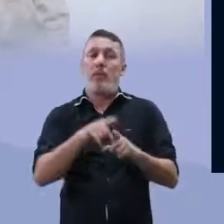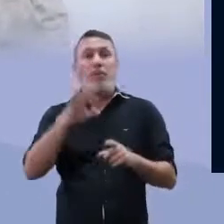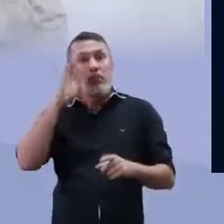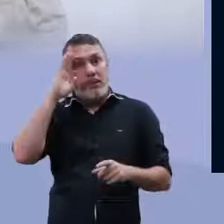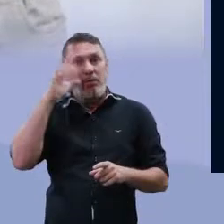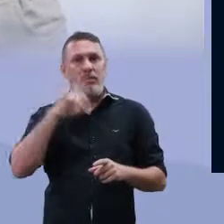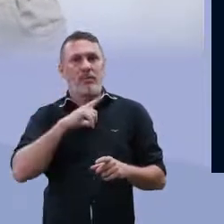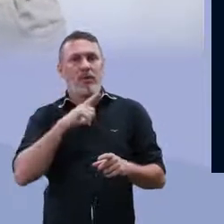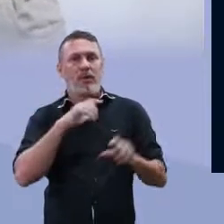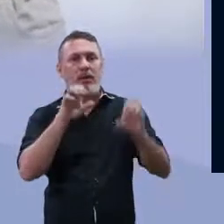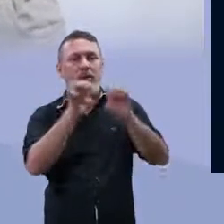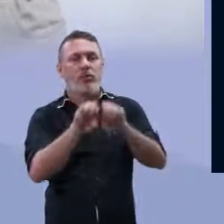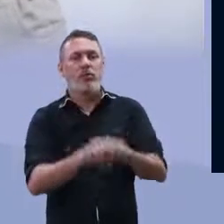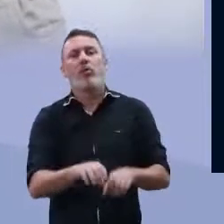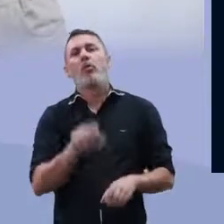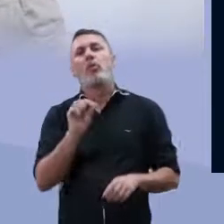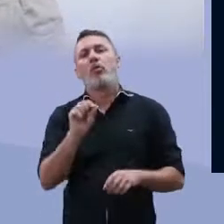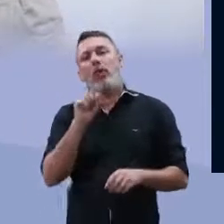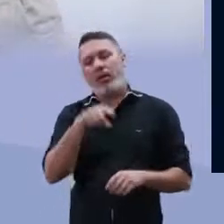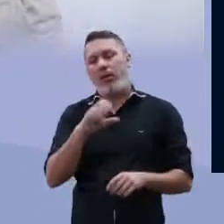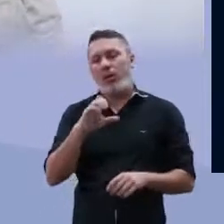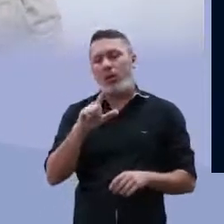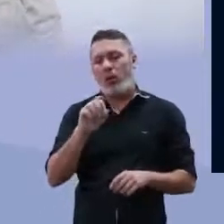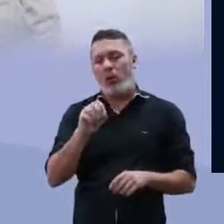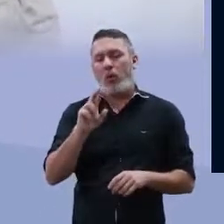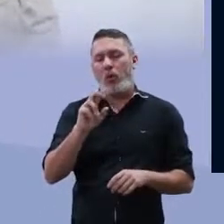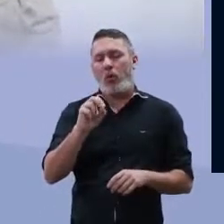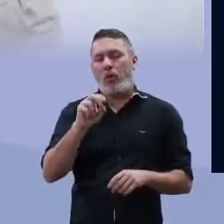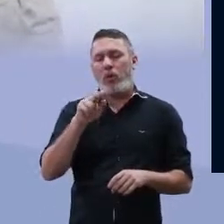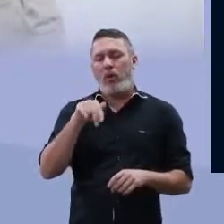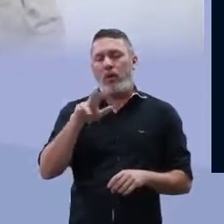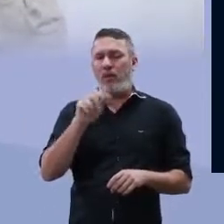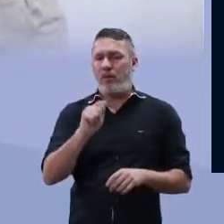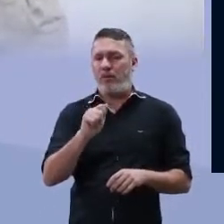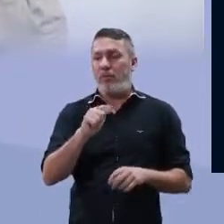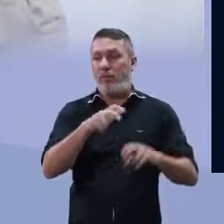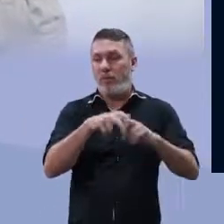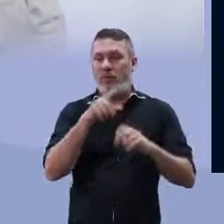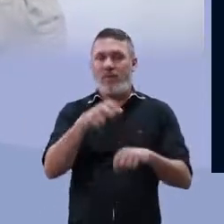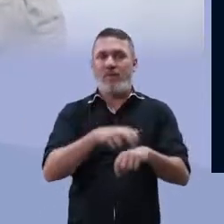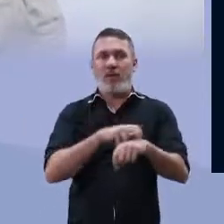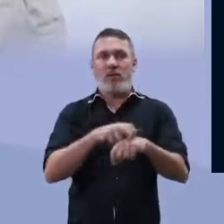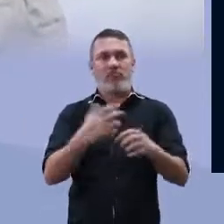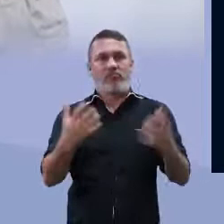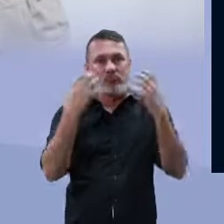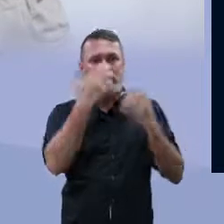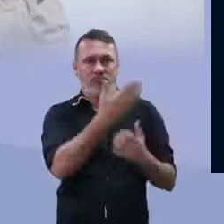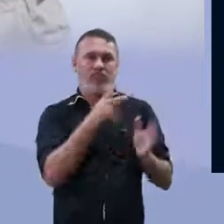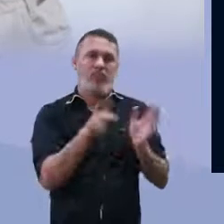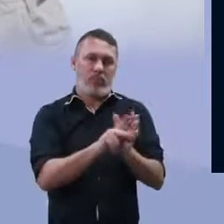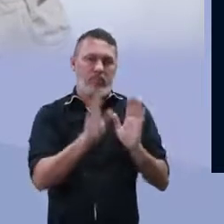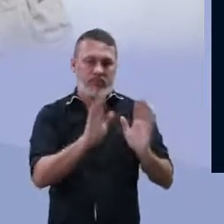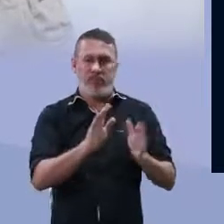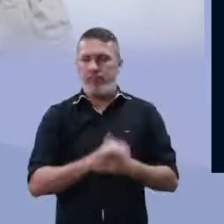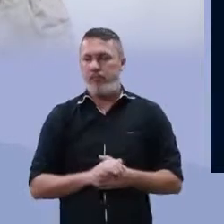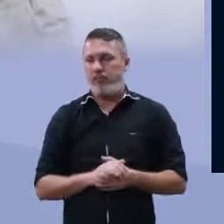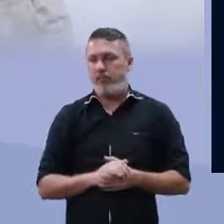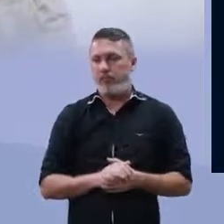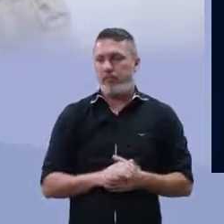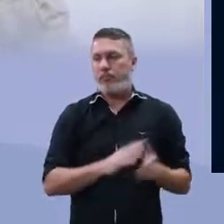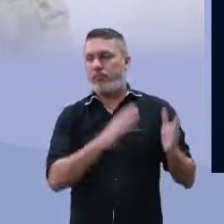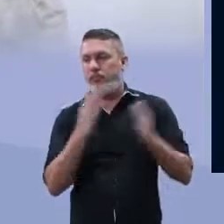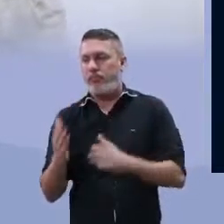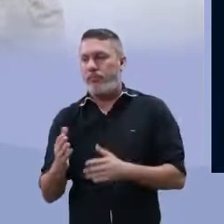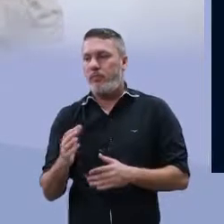a eles. E as principais estruturas que elas vão ter vai ser a clorofila, né? Por isso que elas têm essa coloração esverdeada.